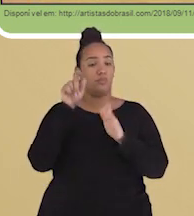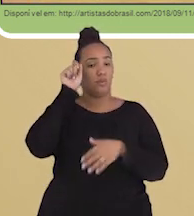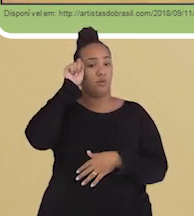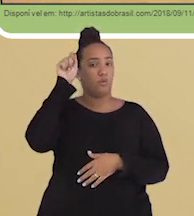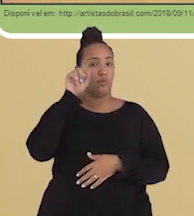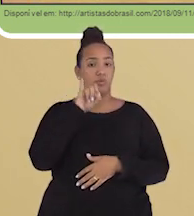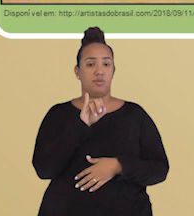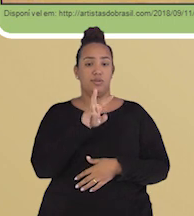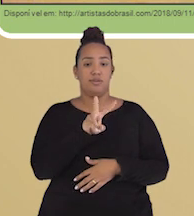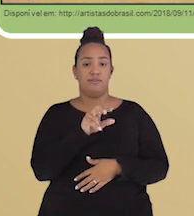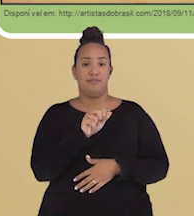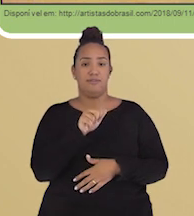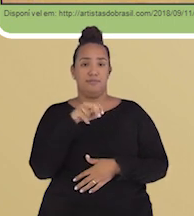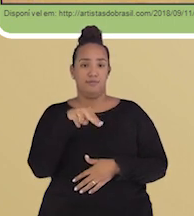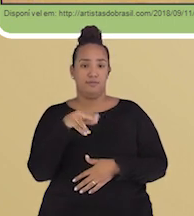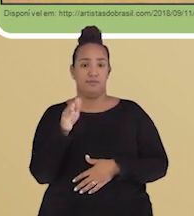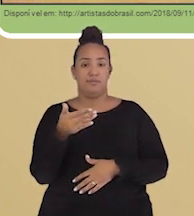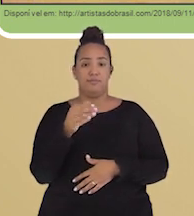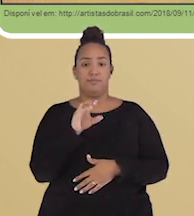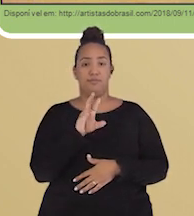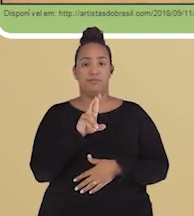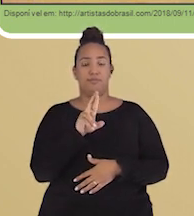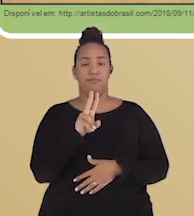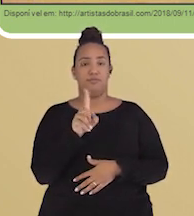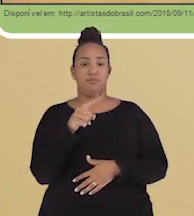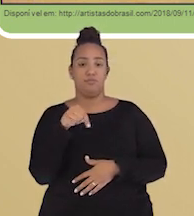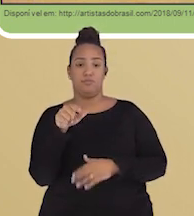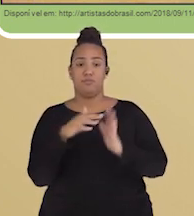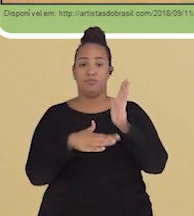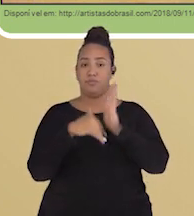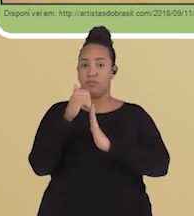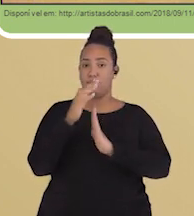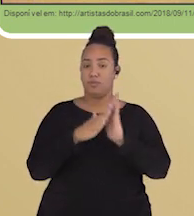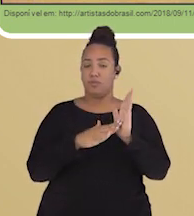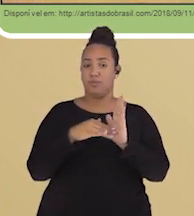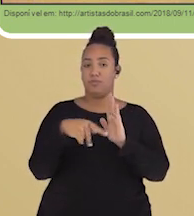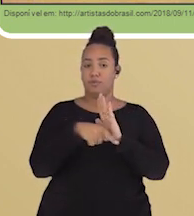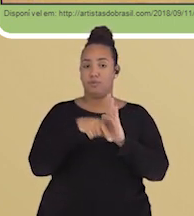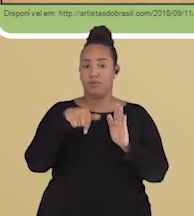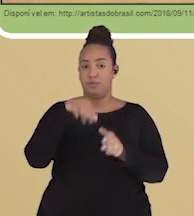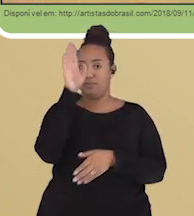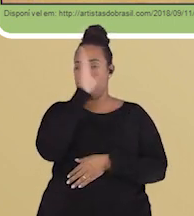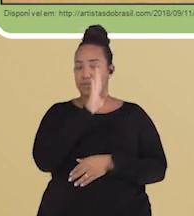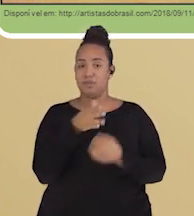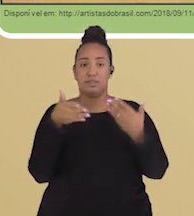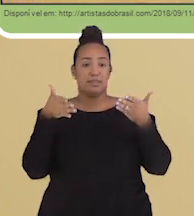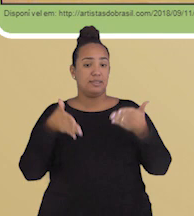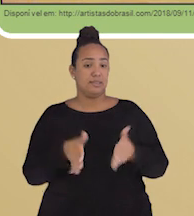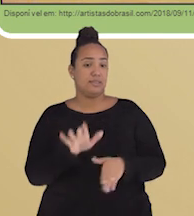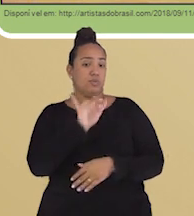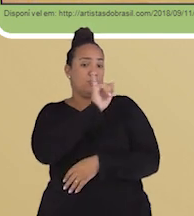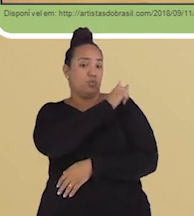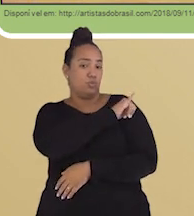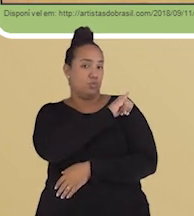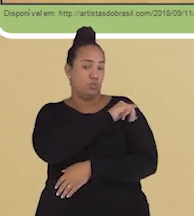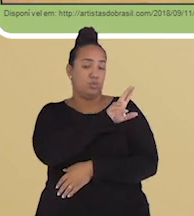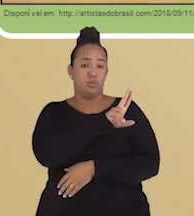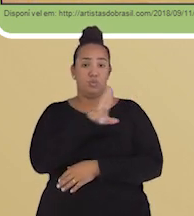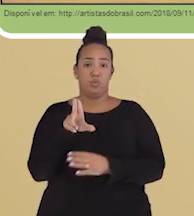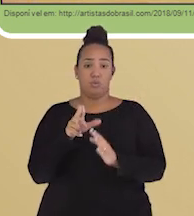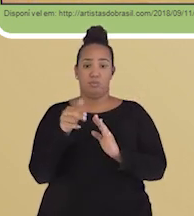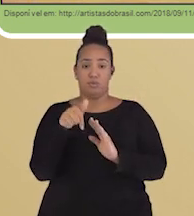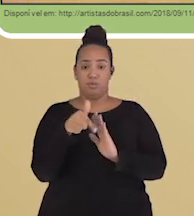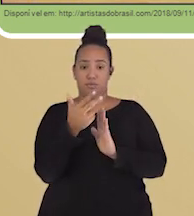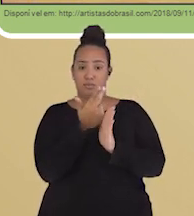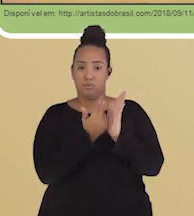Ivan Cruz. Ele é um pintor brasileiro que nasceu lá no estado do Rio de Janeiro. O nome dessa pintura